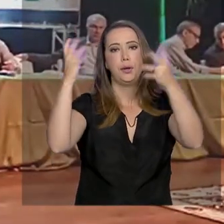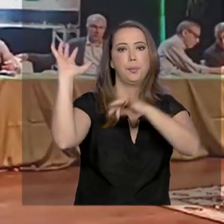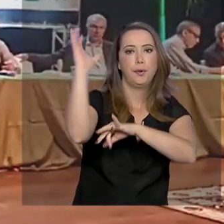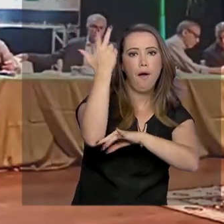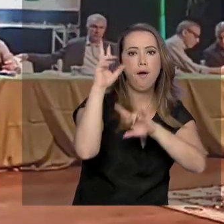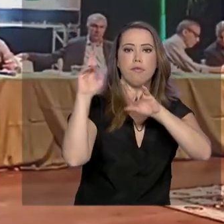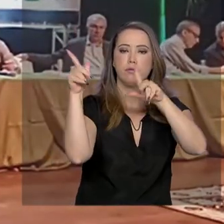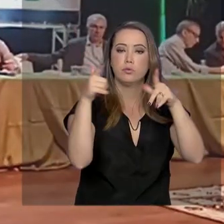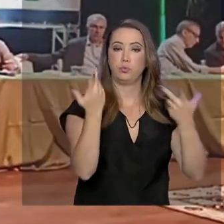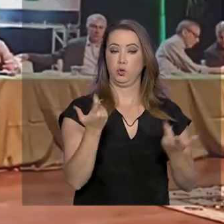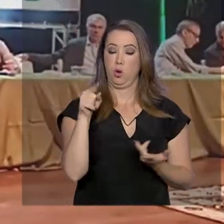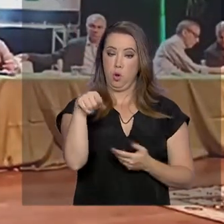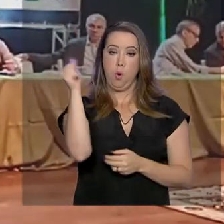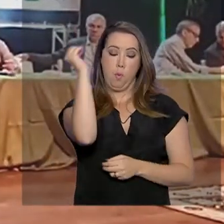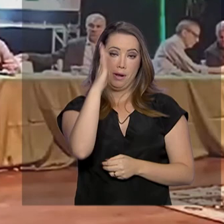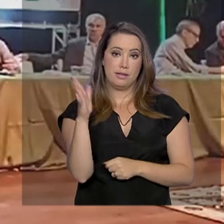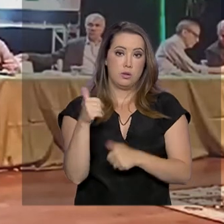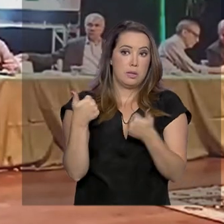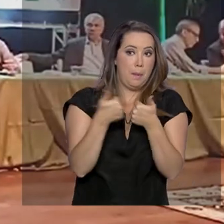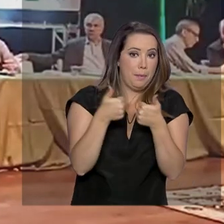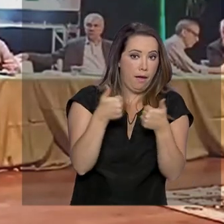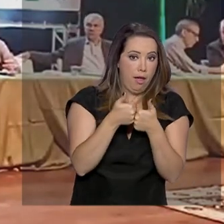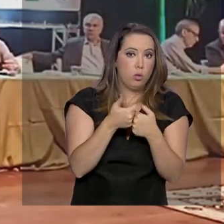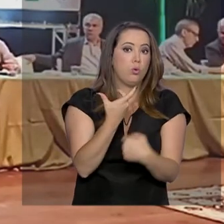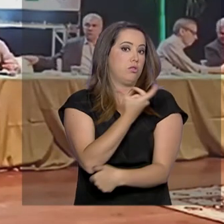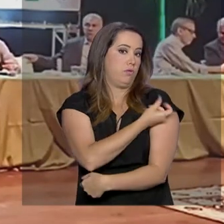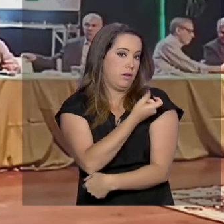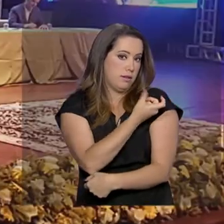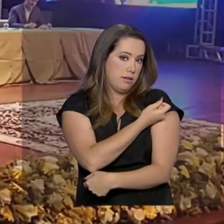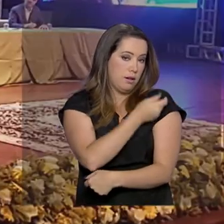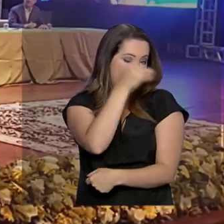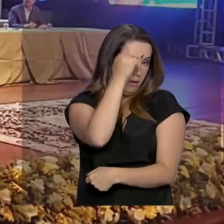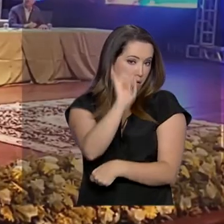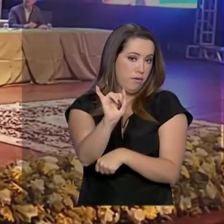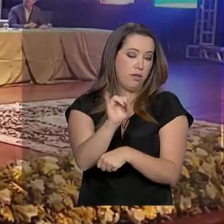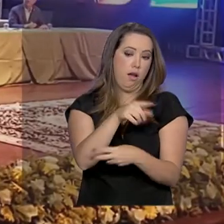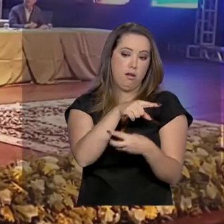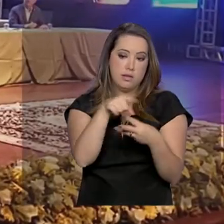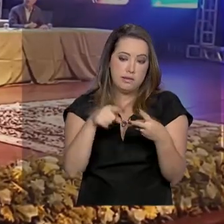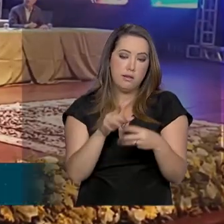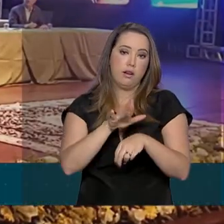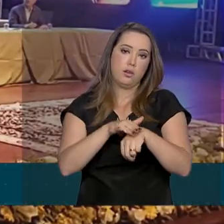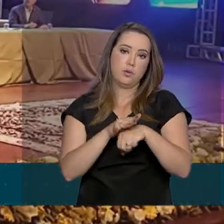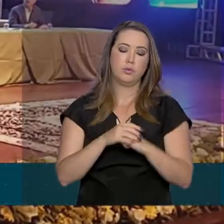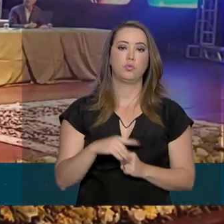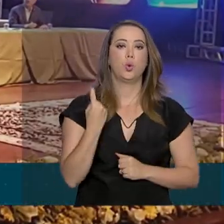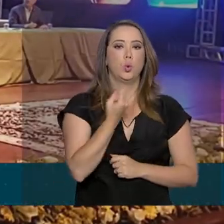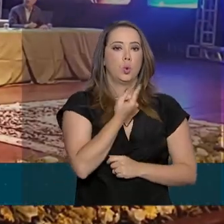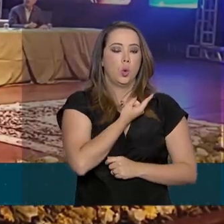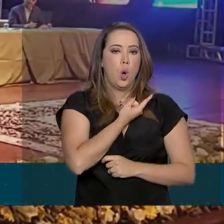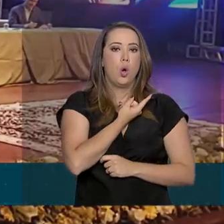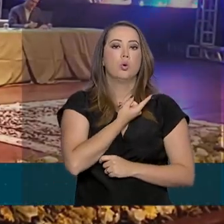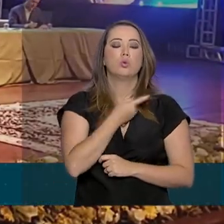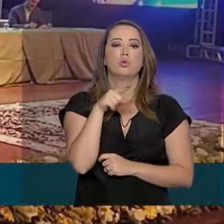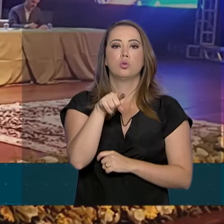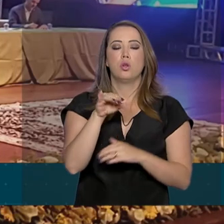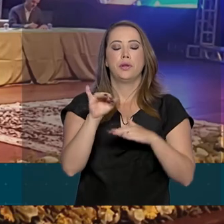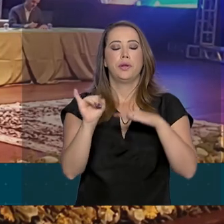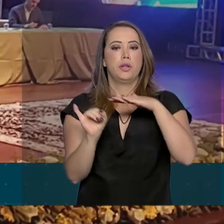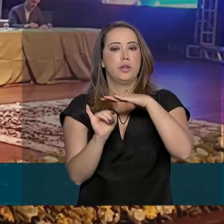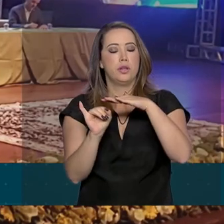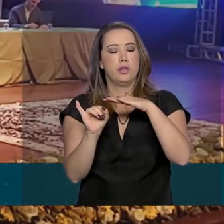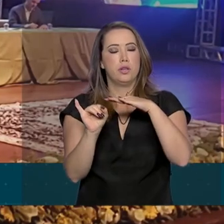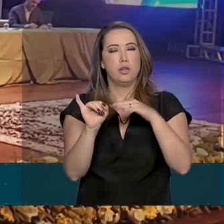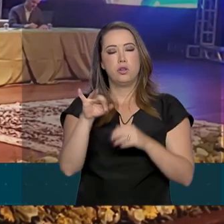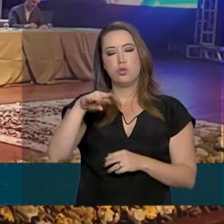produzir uma vacina contra a dengue, zika e chikungunya. O nosso Instituto Butantan, um dos orgulhos